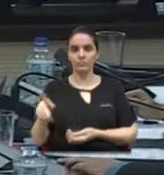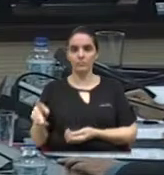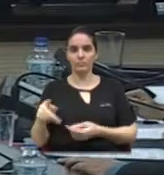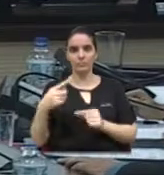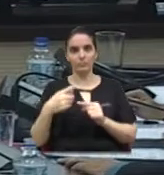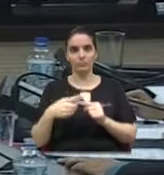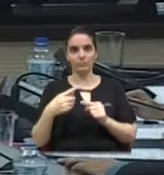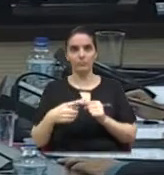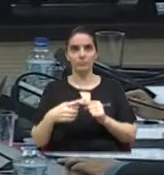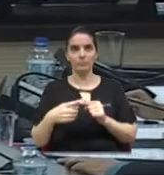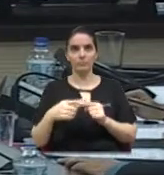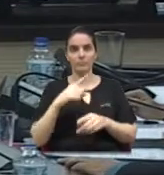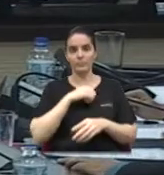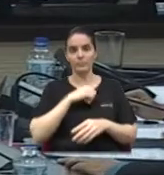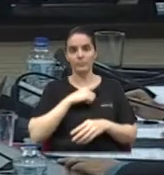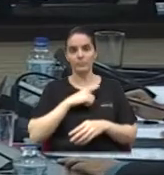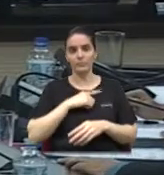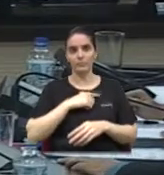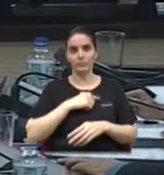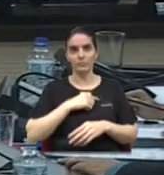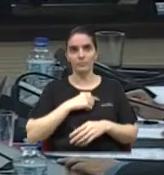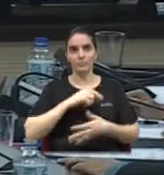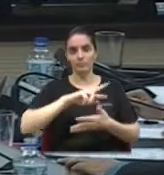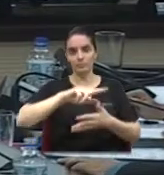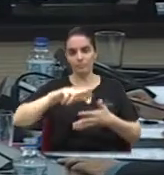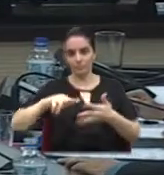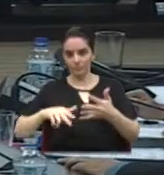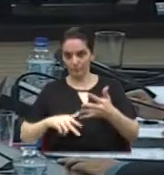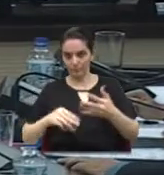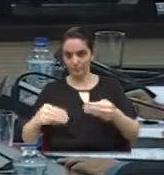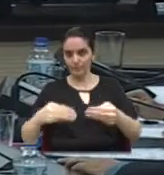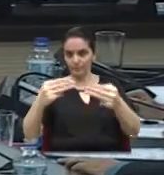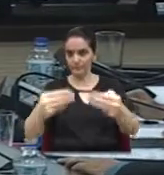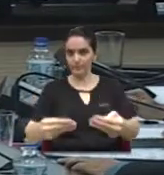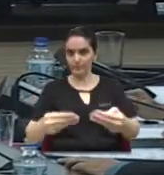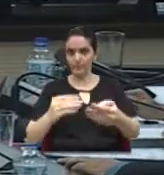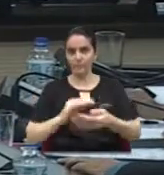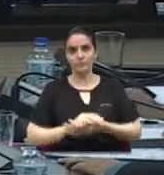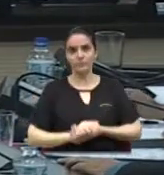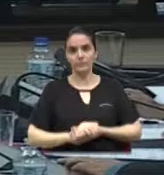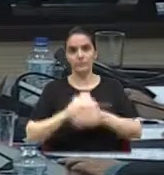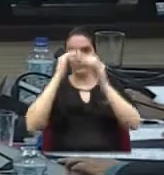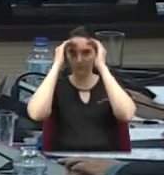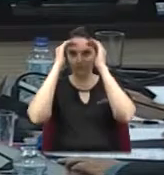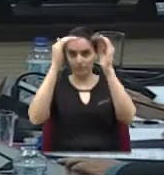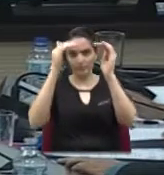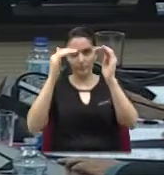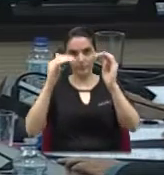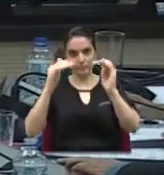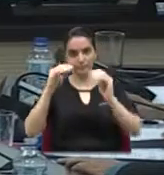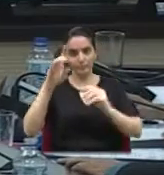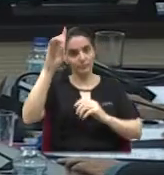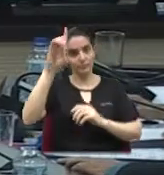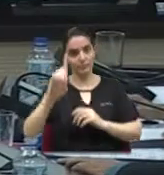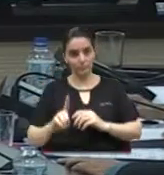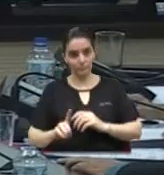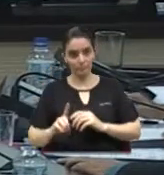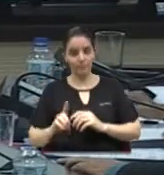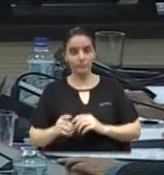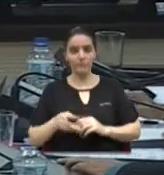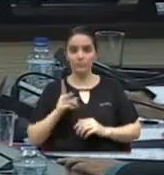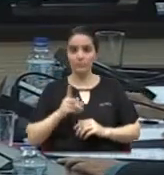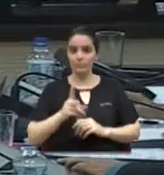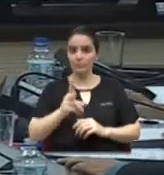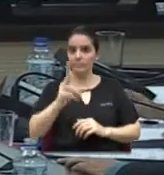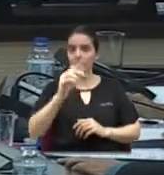vista também que tem outras moções a ser lida, eu quero respeitar o direito que sempre se segue, respeitar uma